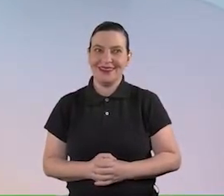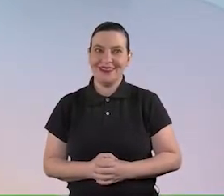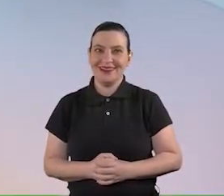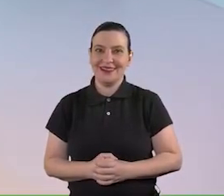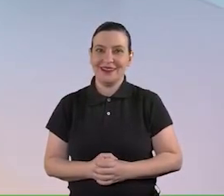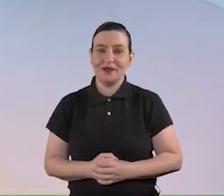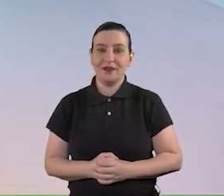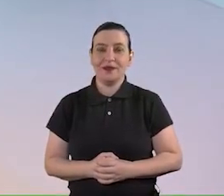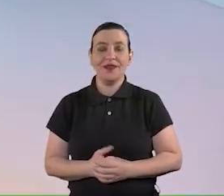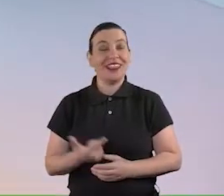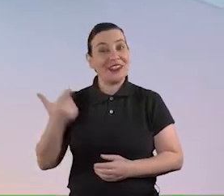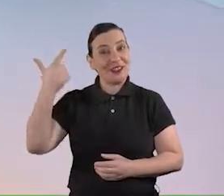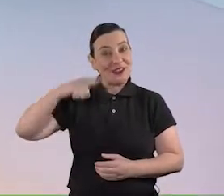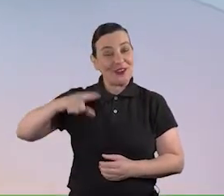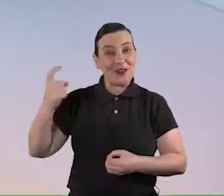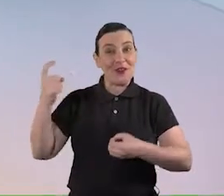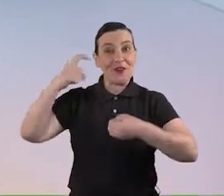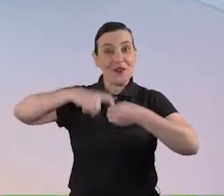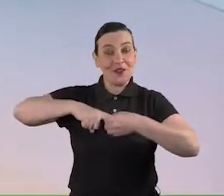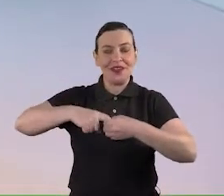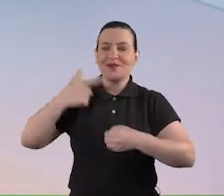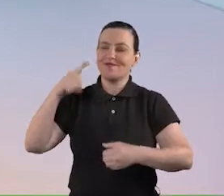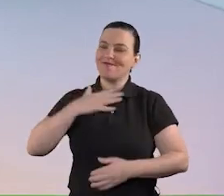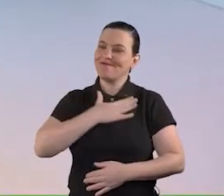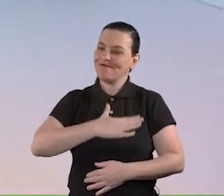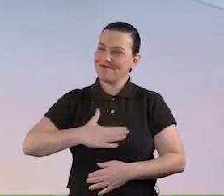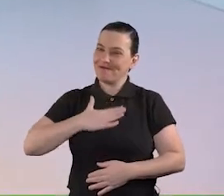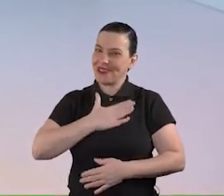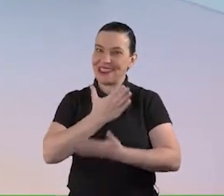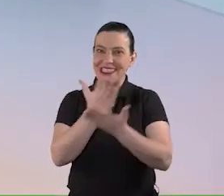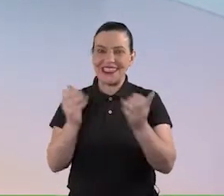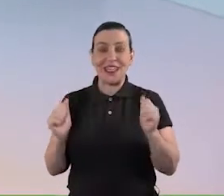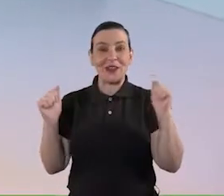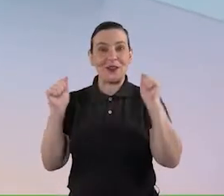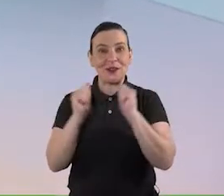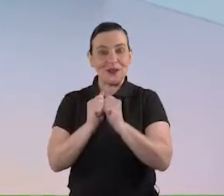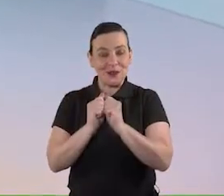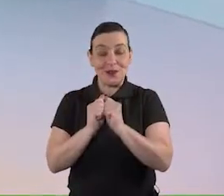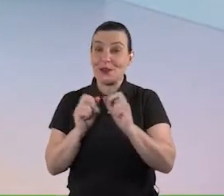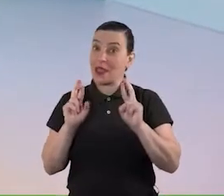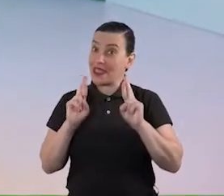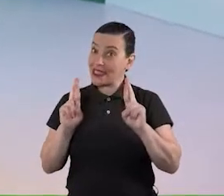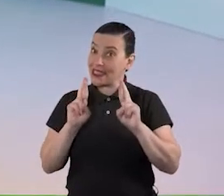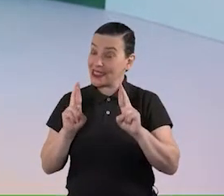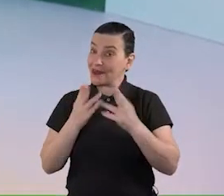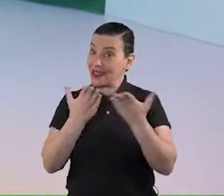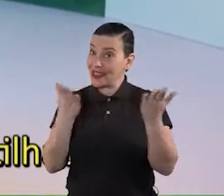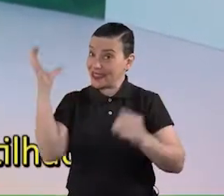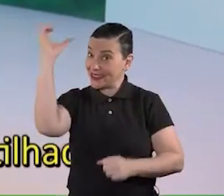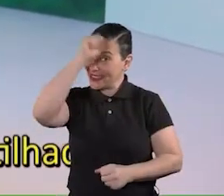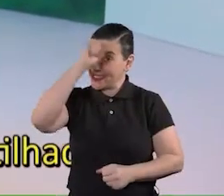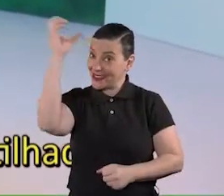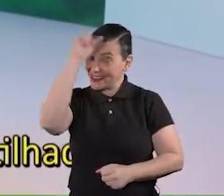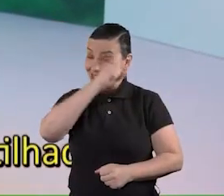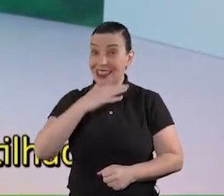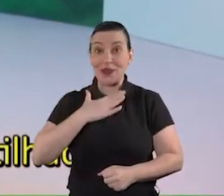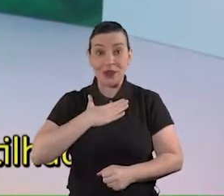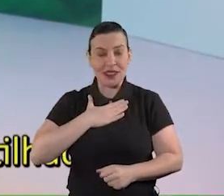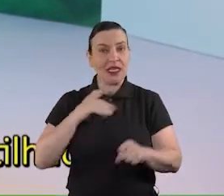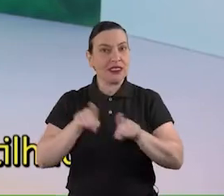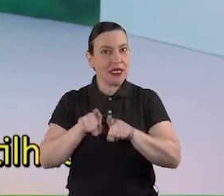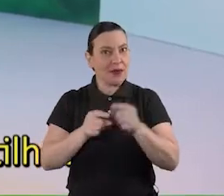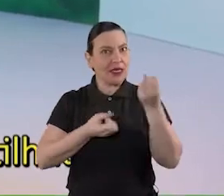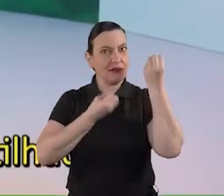aqui estamos de novo e mais uma vez é um grande prazer estar com vocês espero que estejam gostando de tudo que estão aprendendo e das